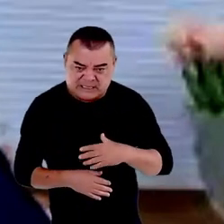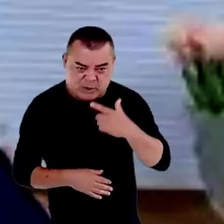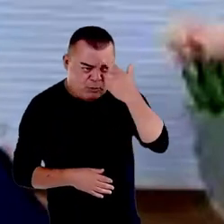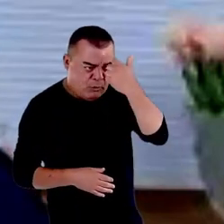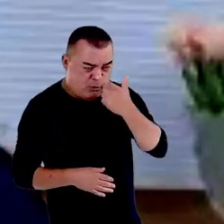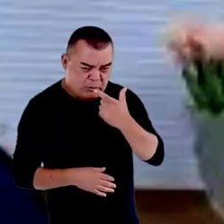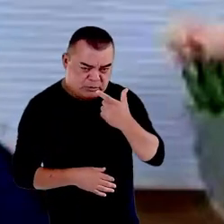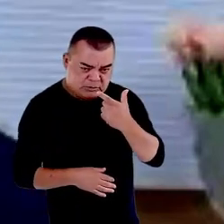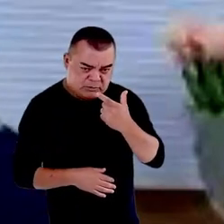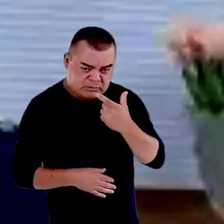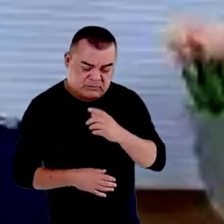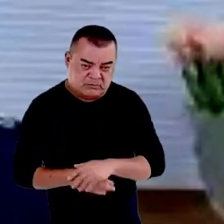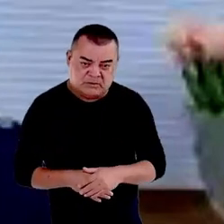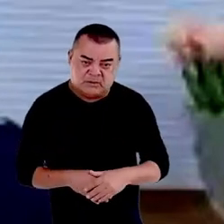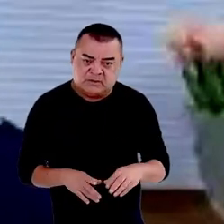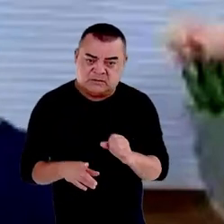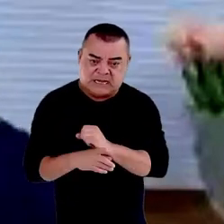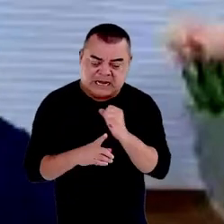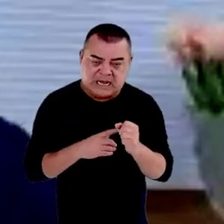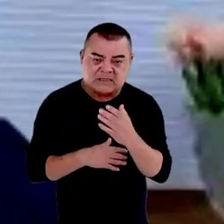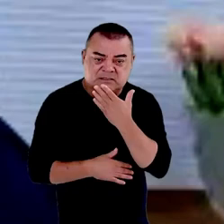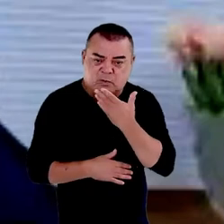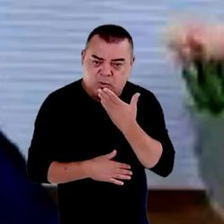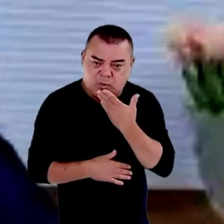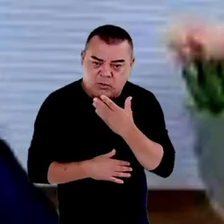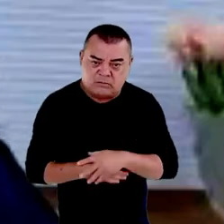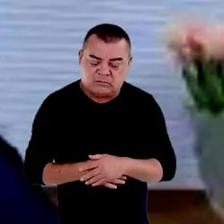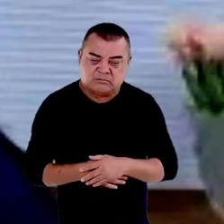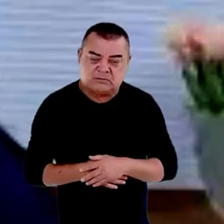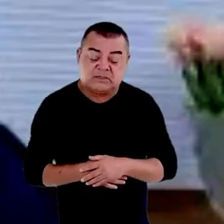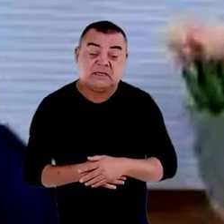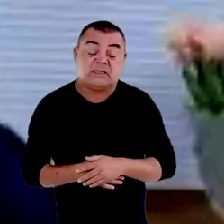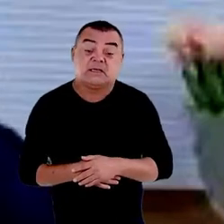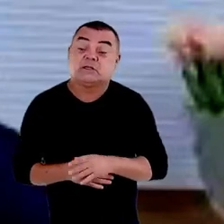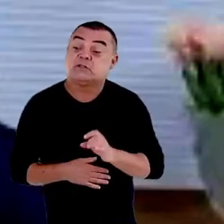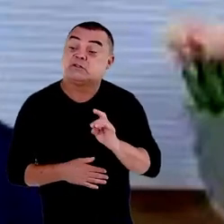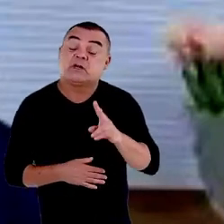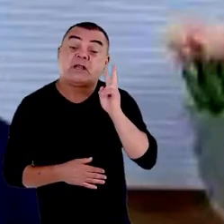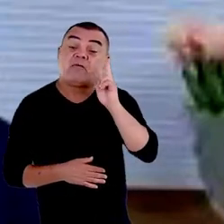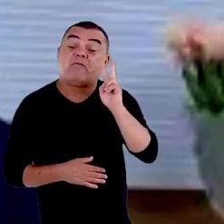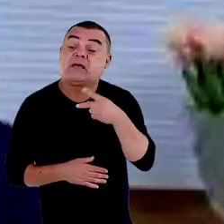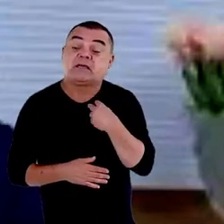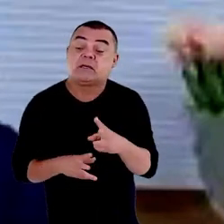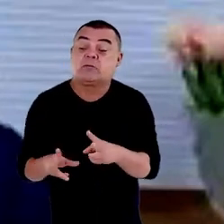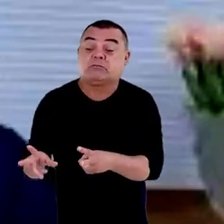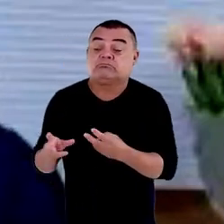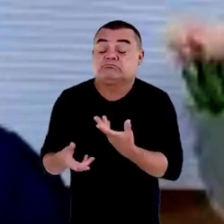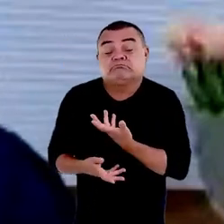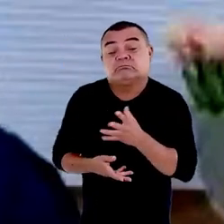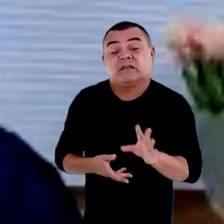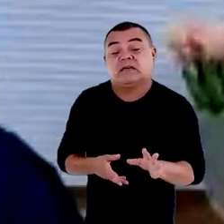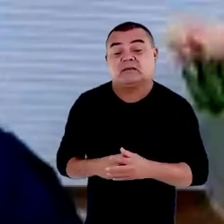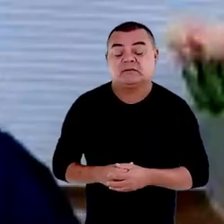cor e só não vê quem não quer estamos em pleno século 21 e deveríamos aqui talvez estar